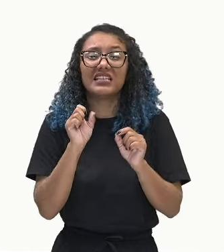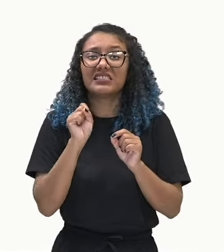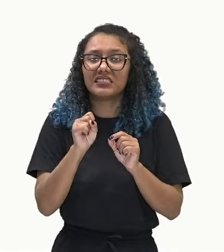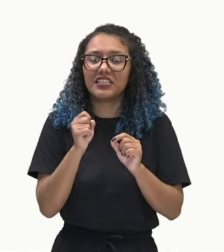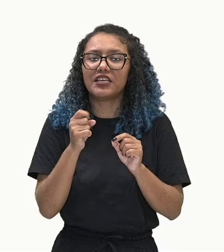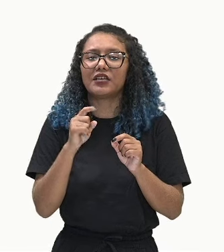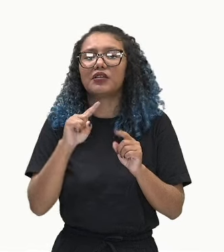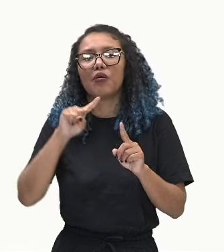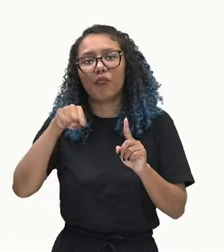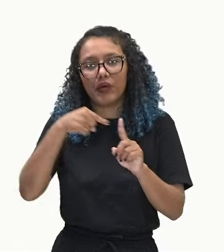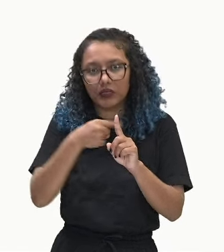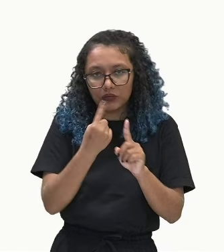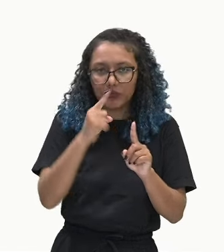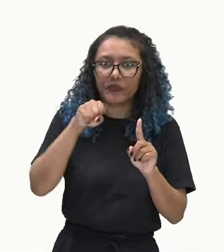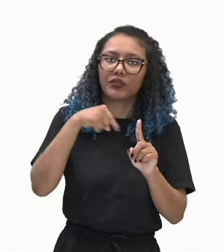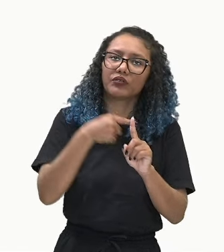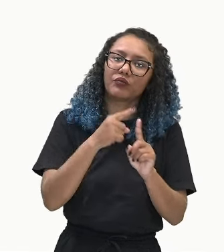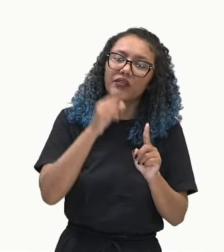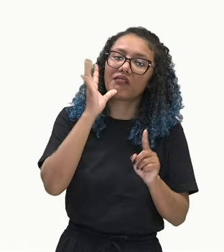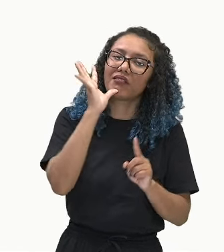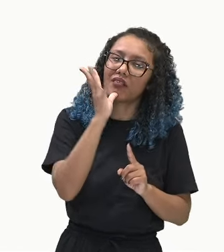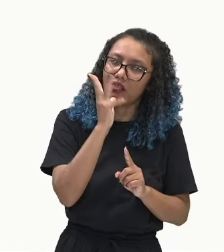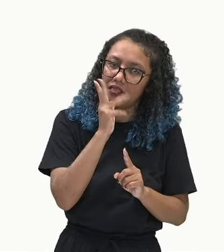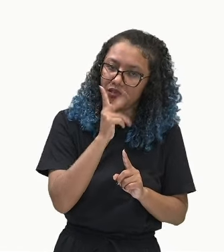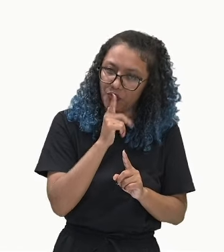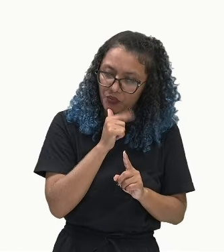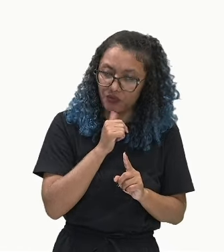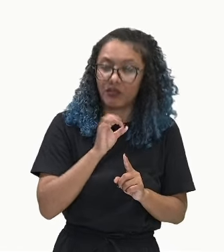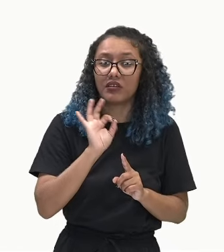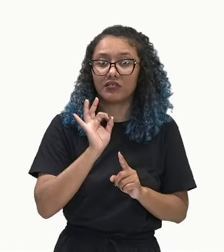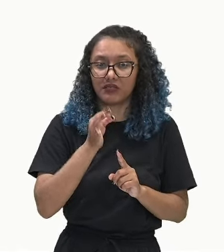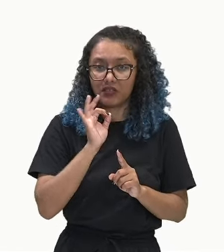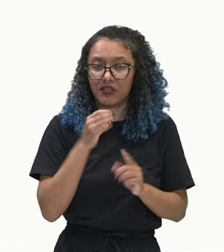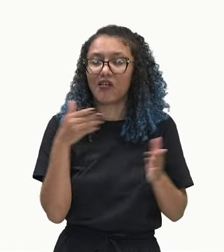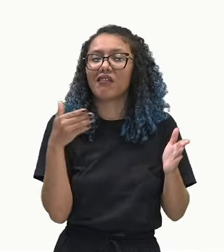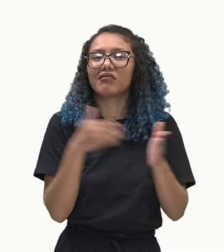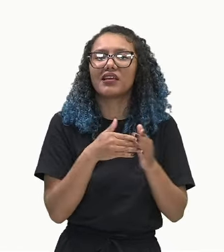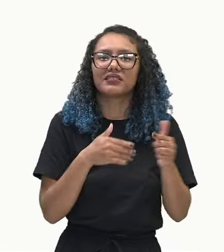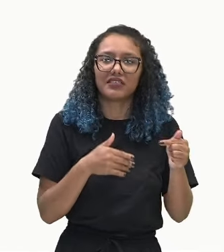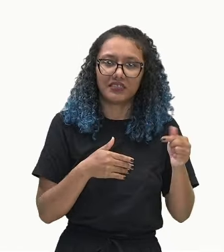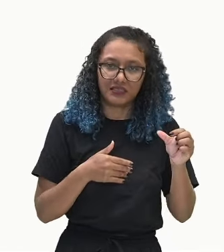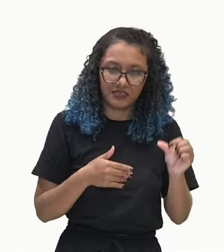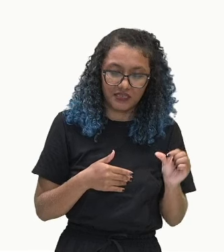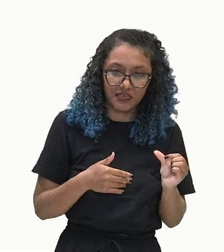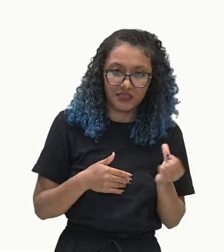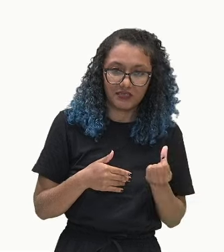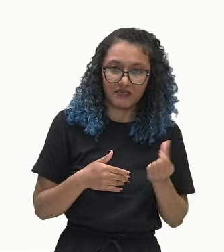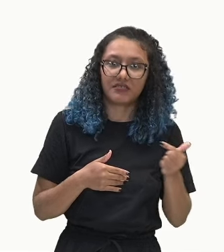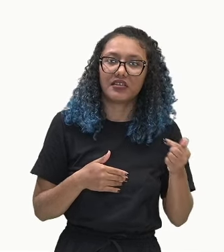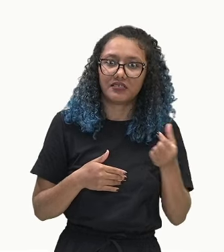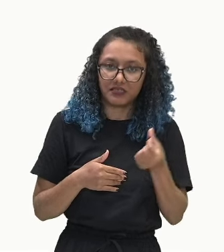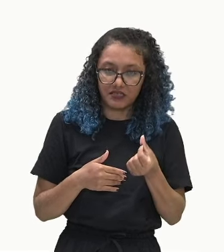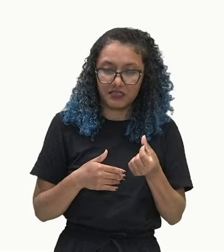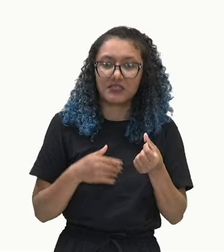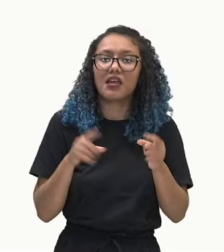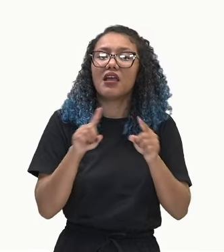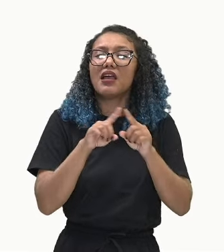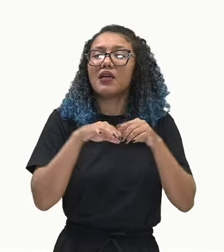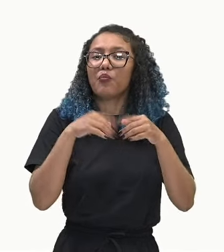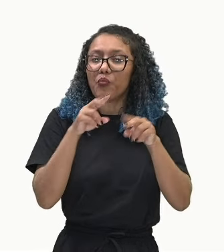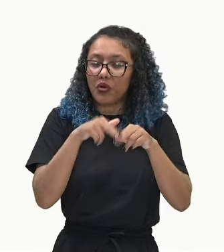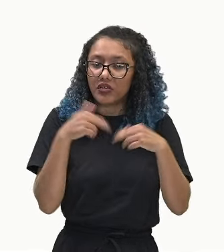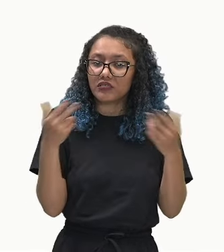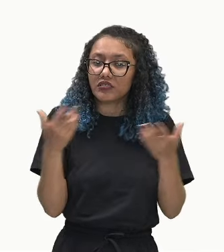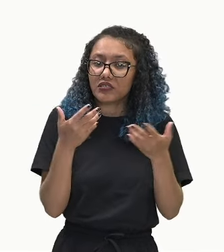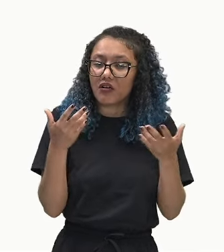até chegar no A76. E aí a gente vai usar uma fórmula. A gente vai aprender essa fórmula para